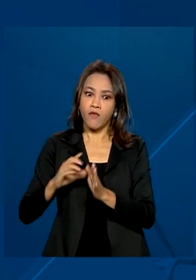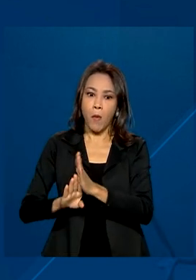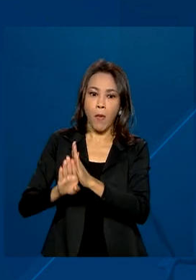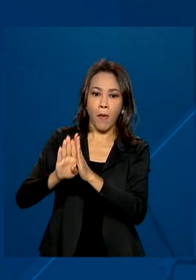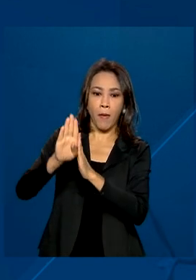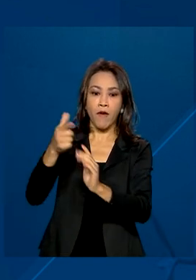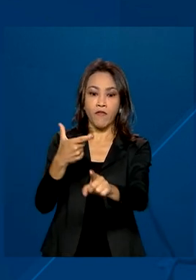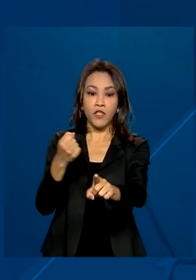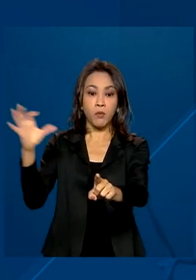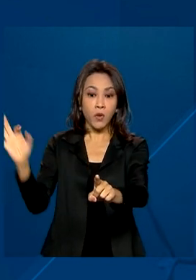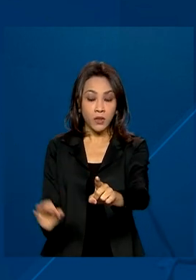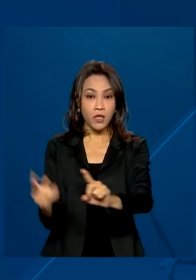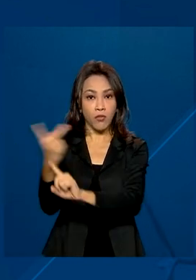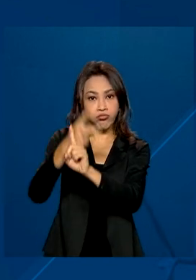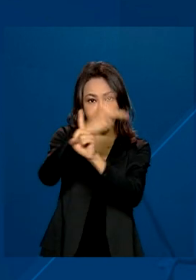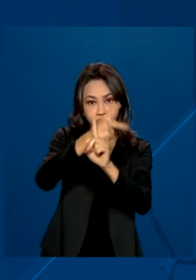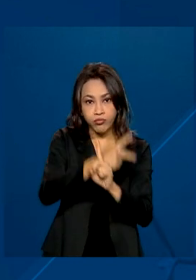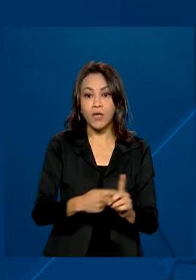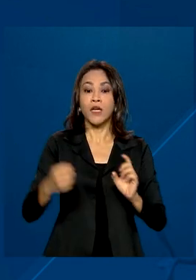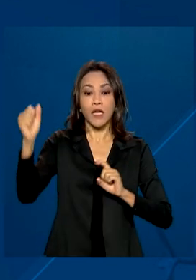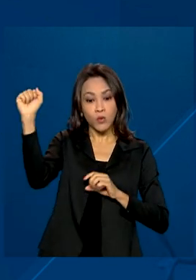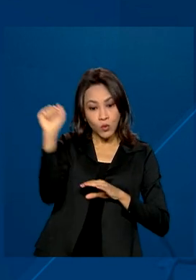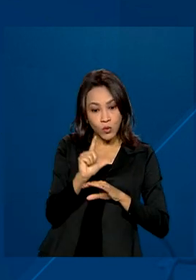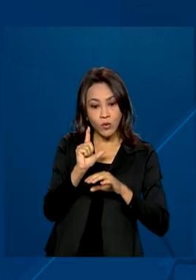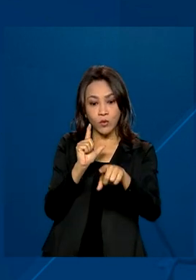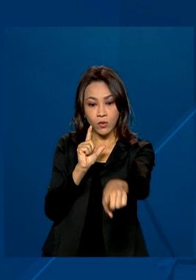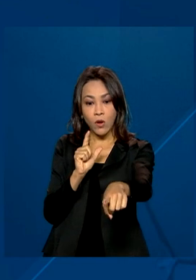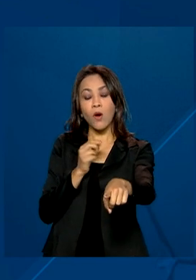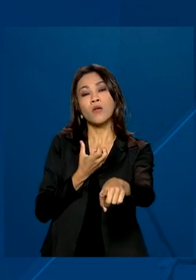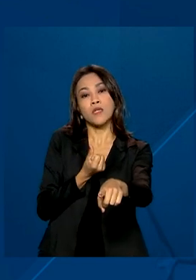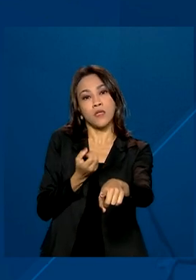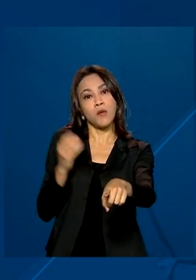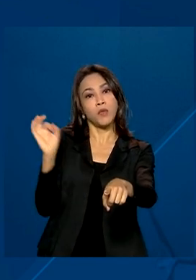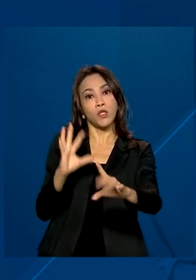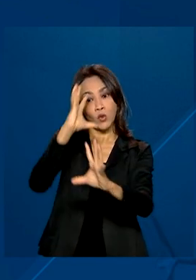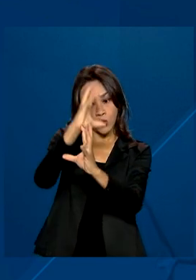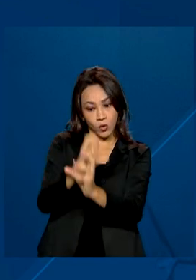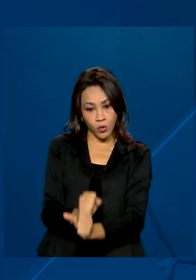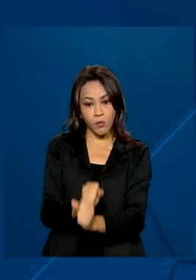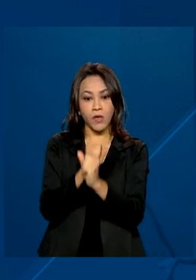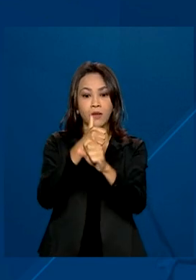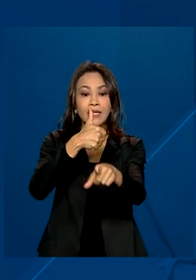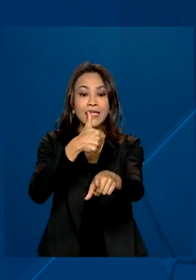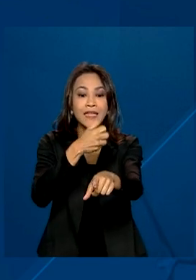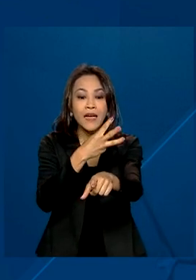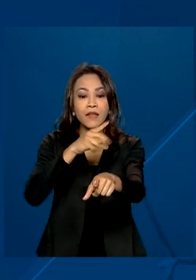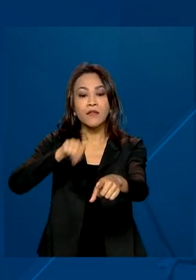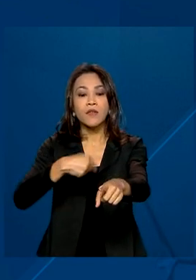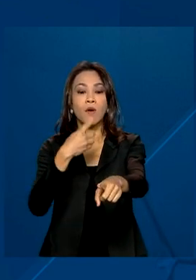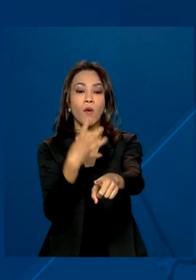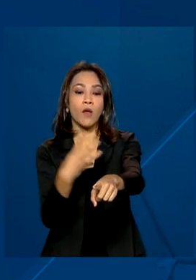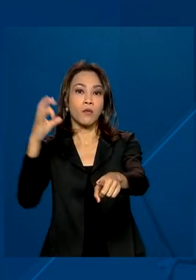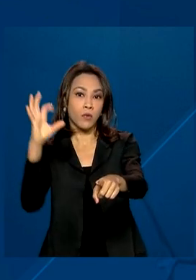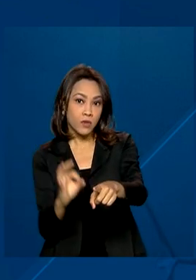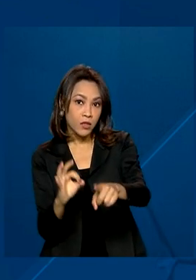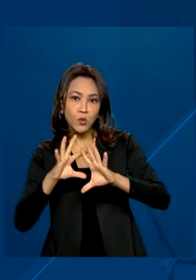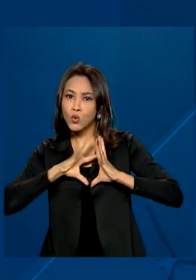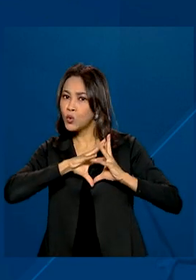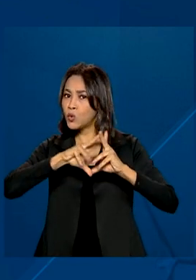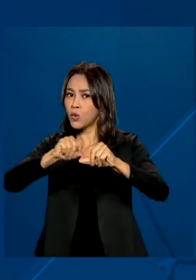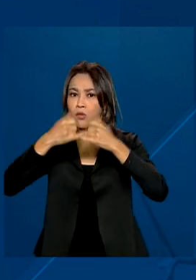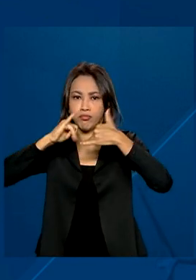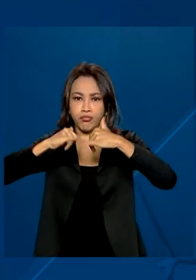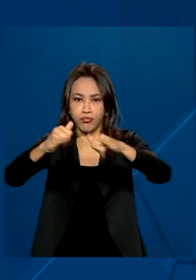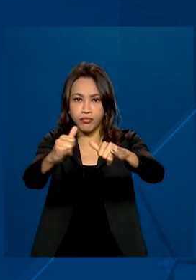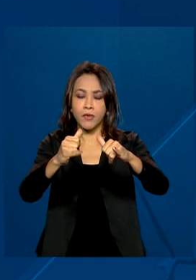% e a solar 60%. Juntas, elas correspondem a 13,4% de toda a